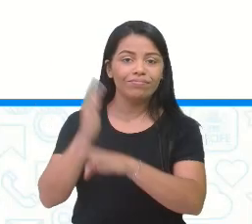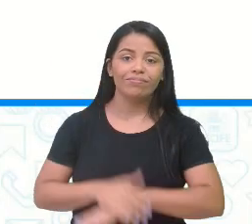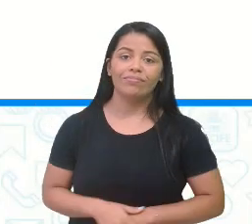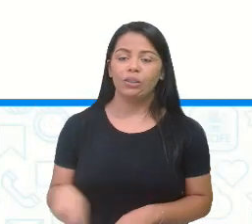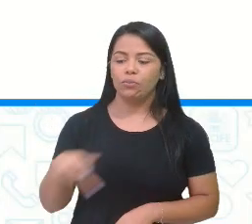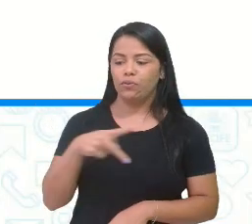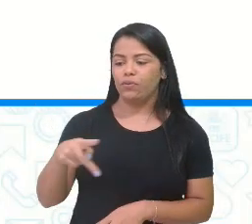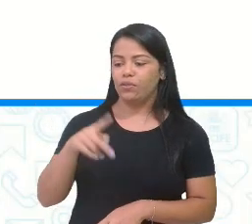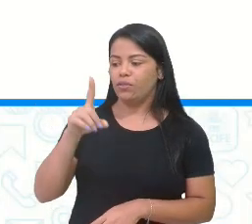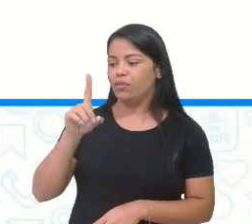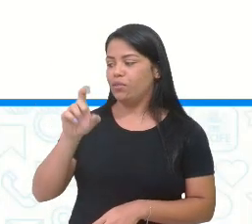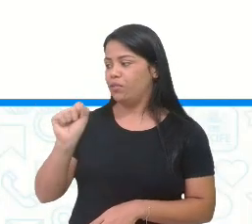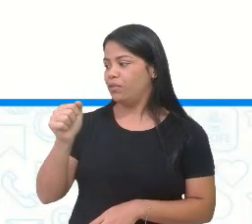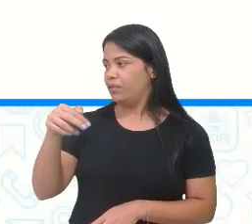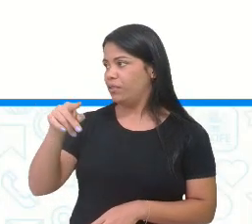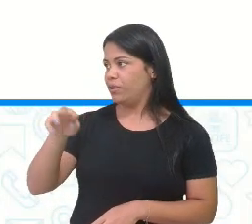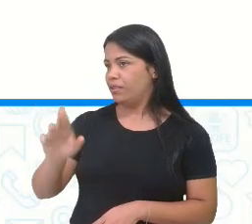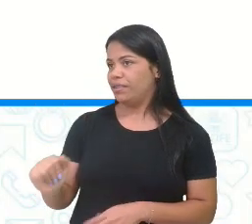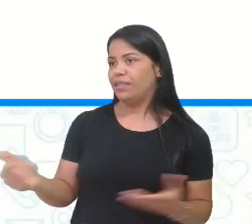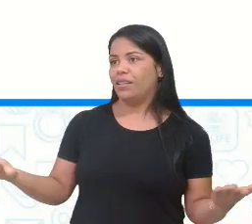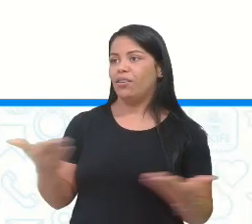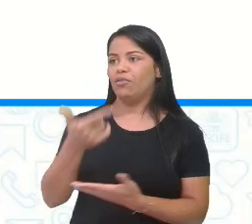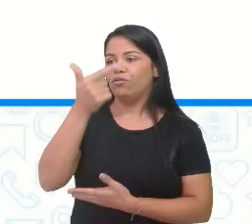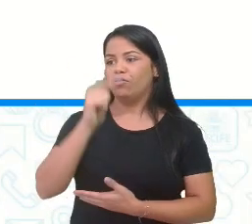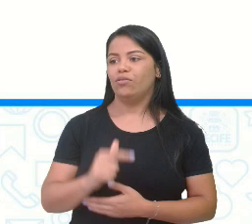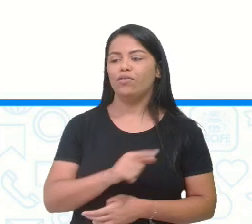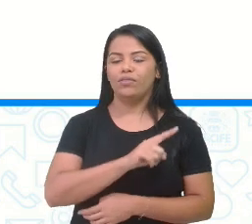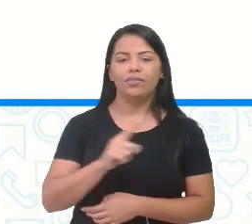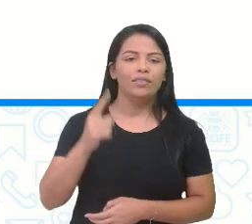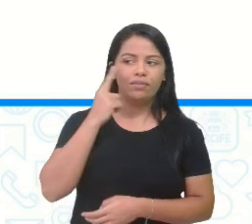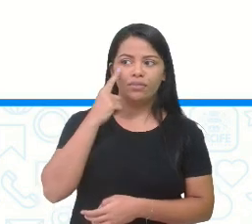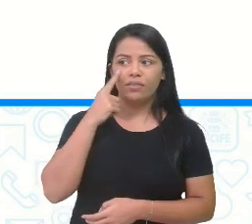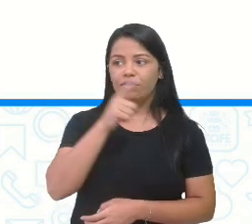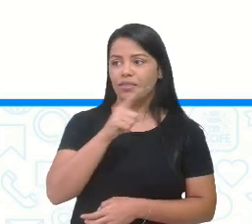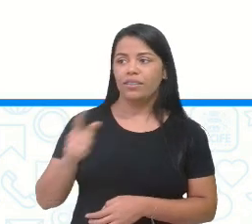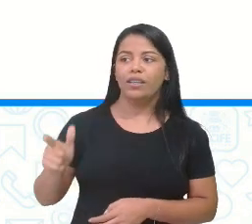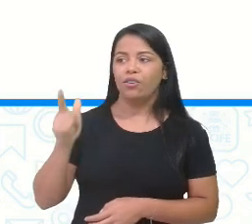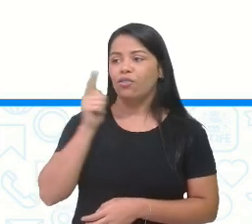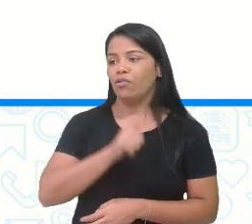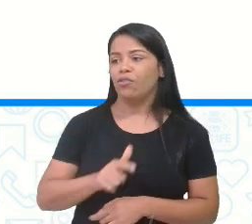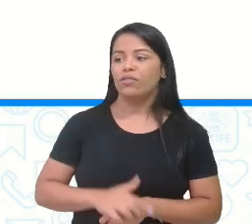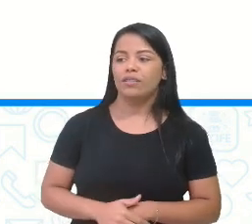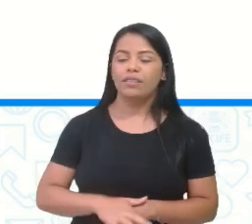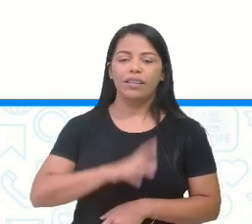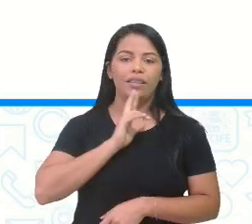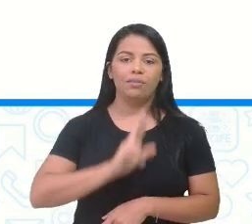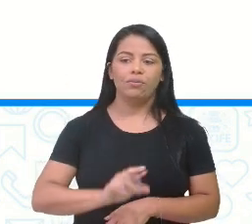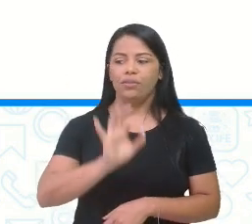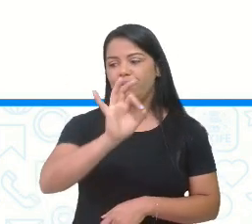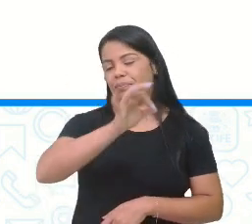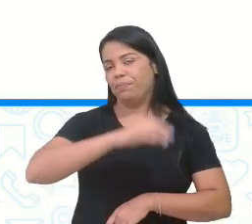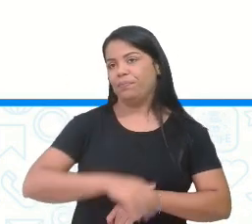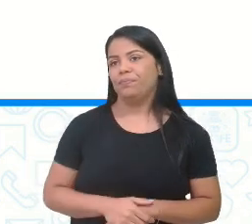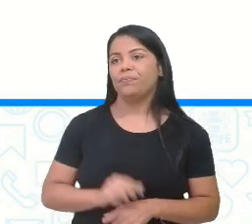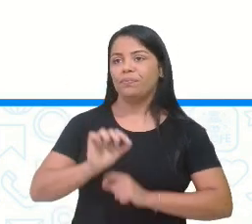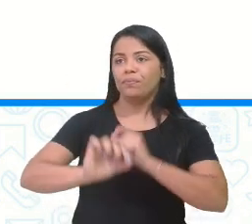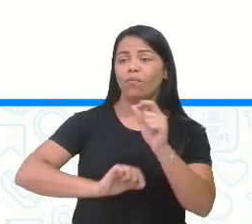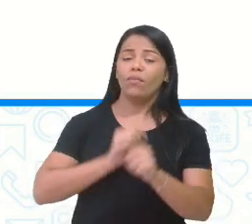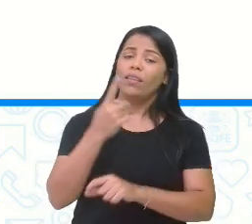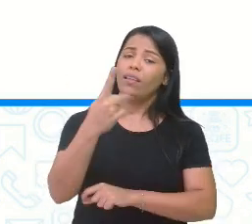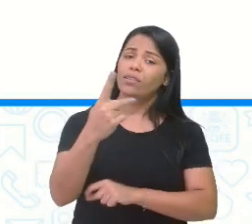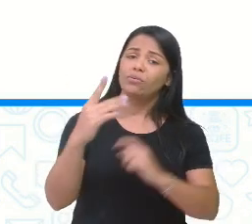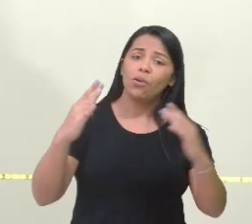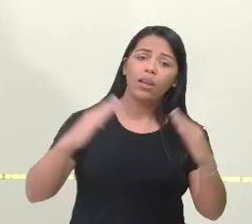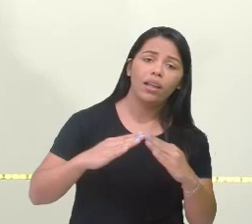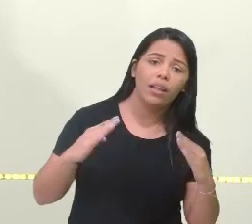de novo. Vamos ver se essa charada, viu, professora Sandra? Você consegue responder. E quem está em casa,